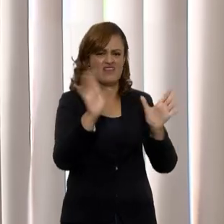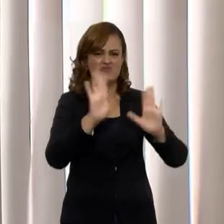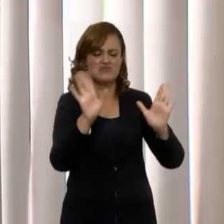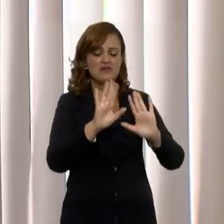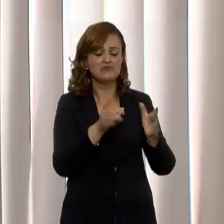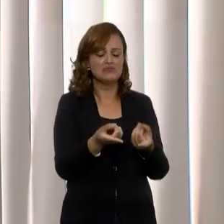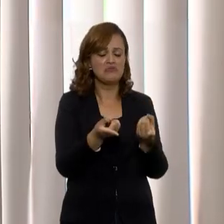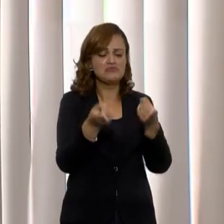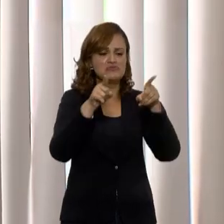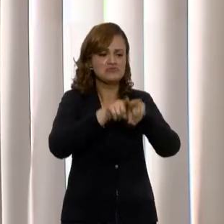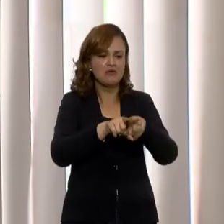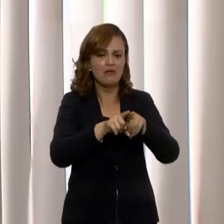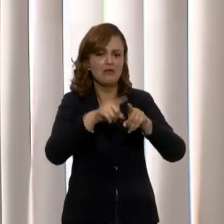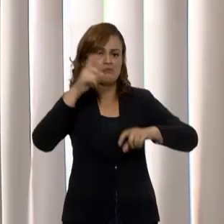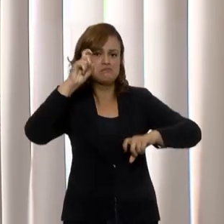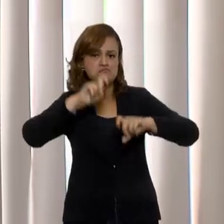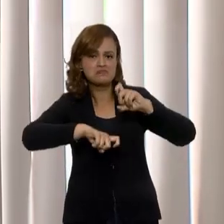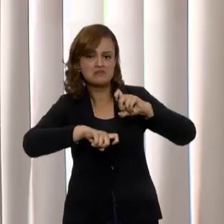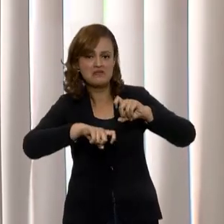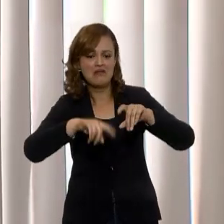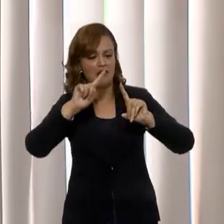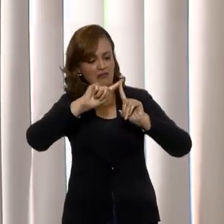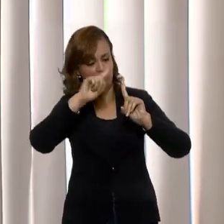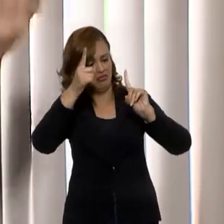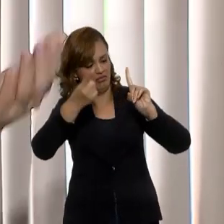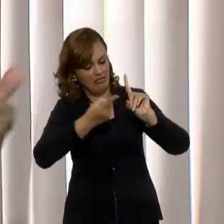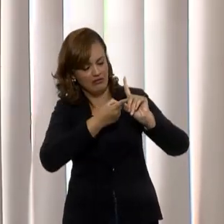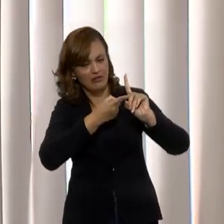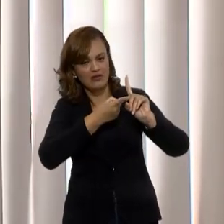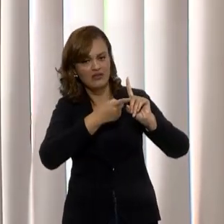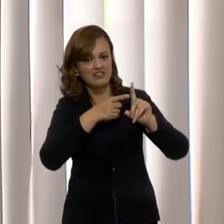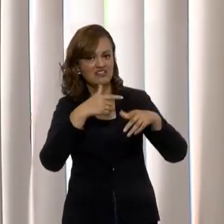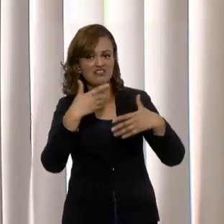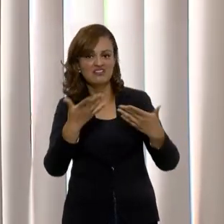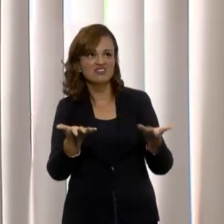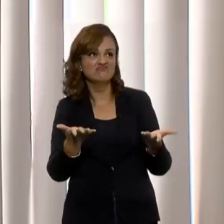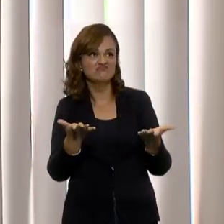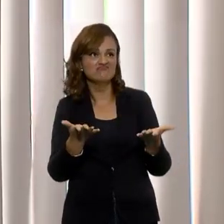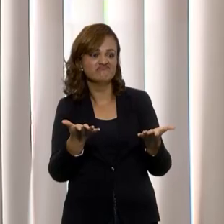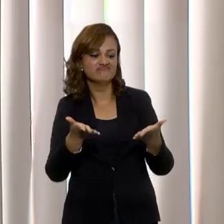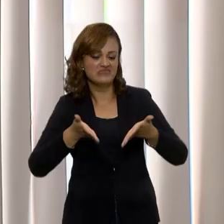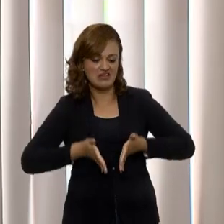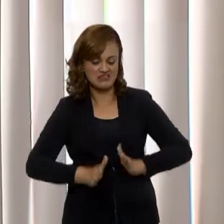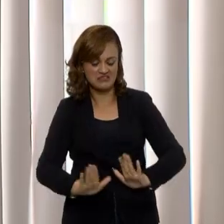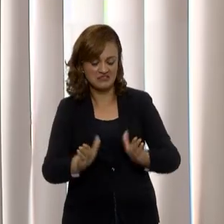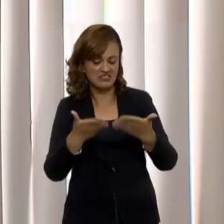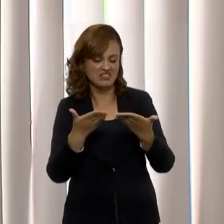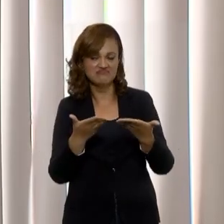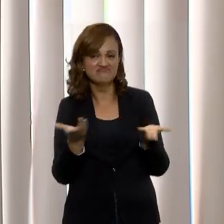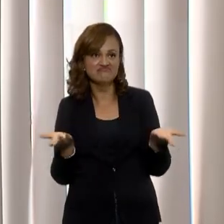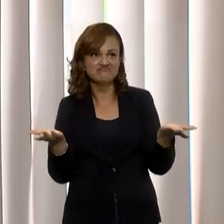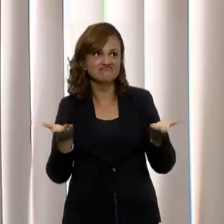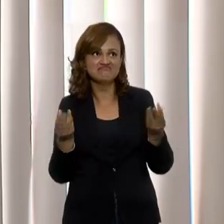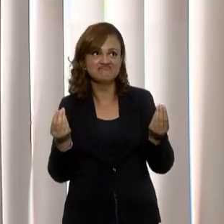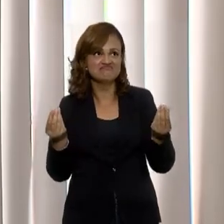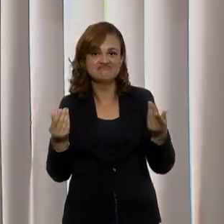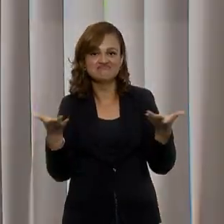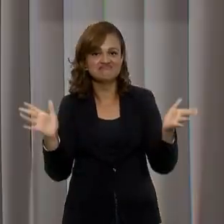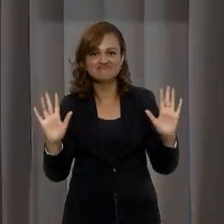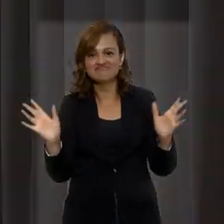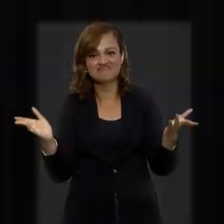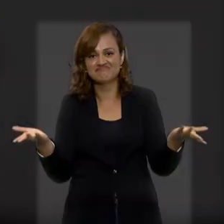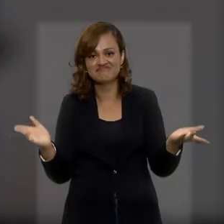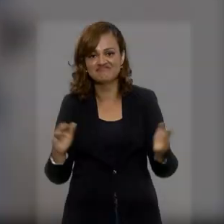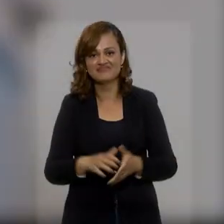não chegou a formar uma família, e houve uma gestação e houve o nascimento de uma criança.